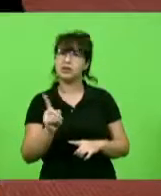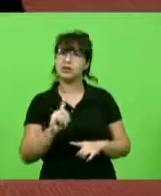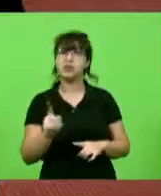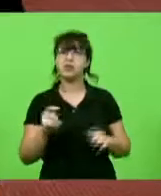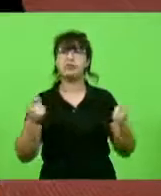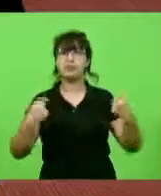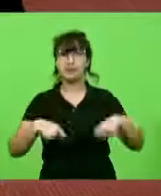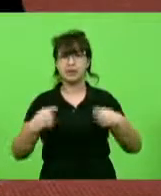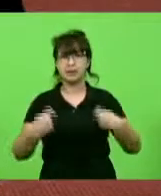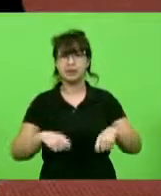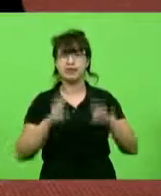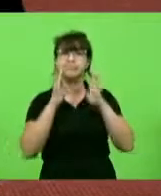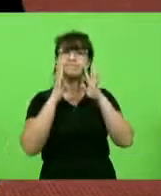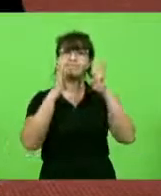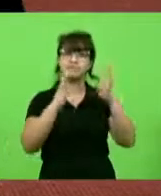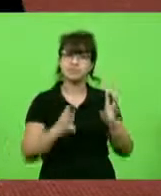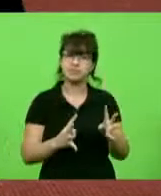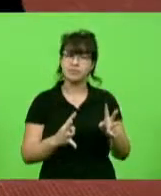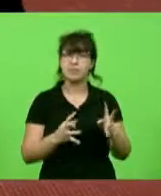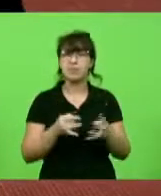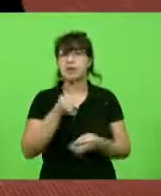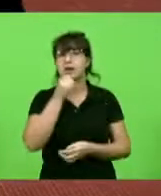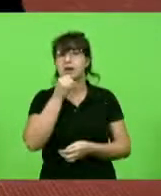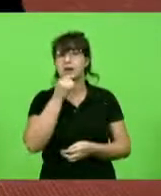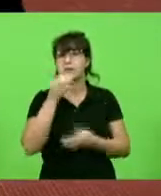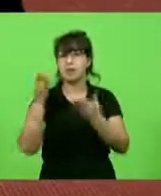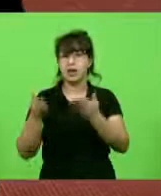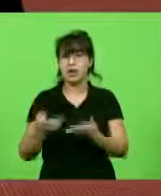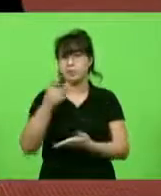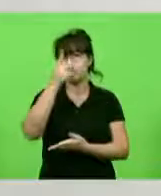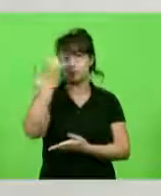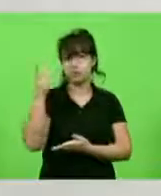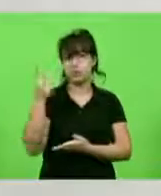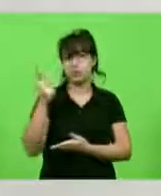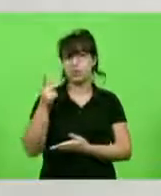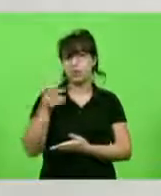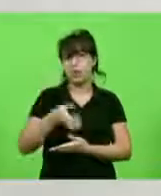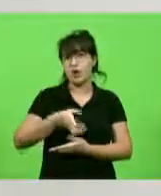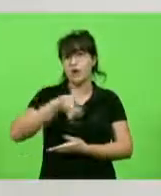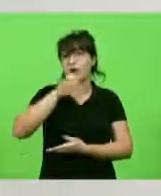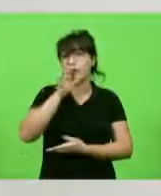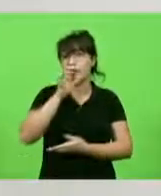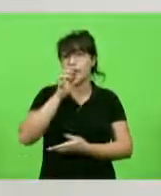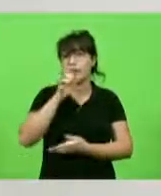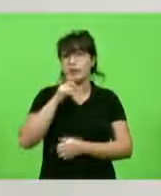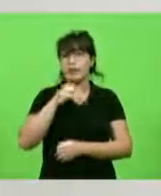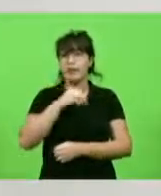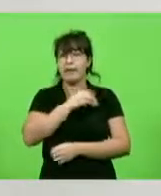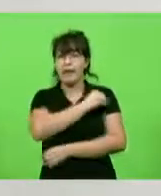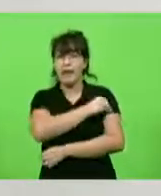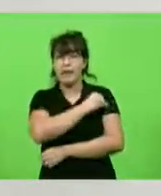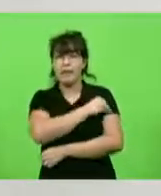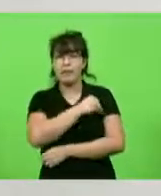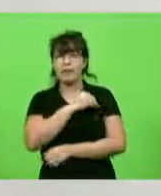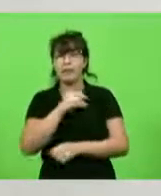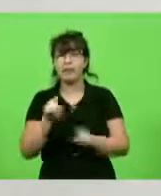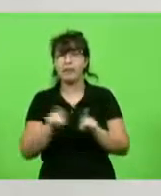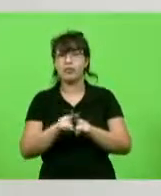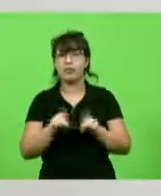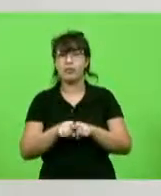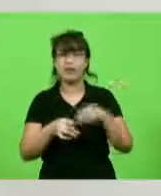Eu não vejo diferença entre o sujeito que troca a bebida alcoólica pelo antidepressivo, e é isso que está acontecendo aí para frente.